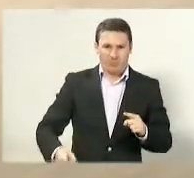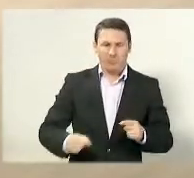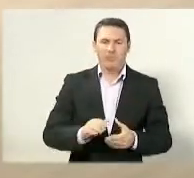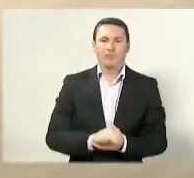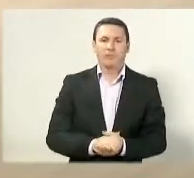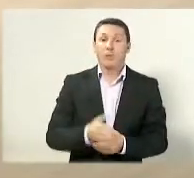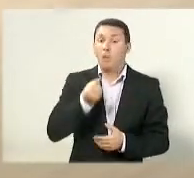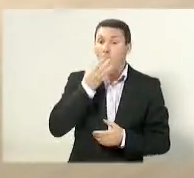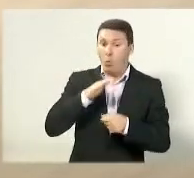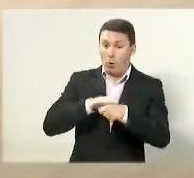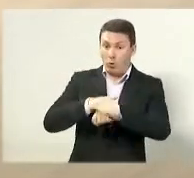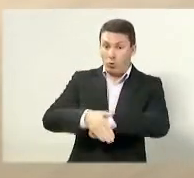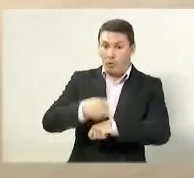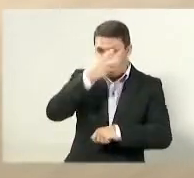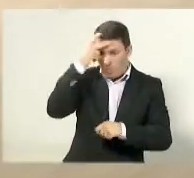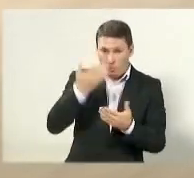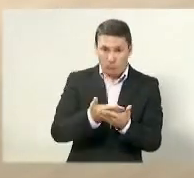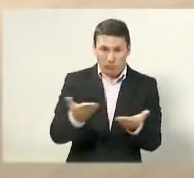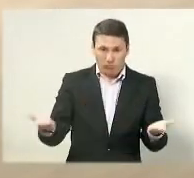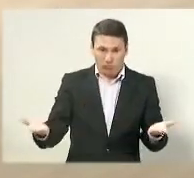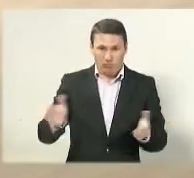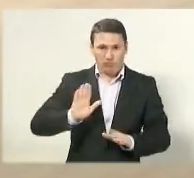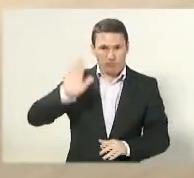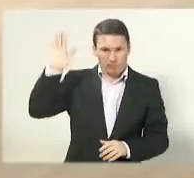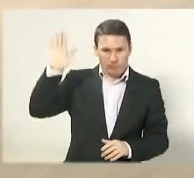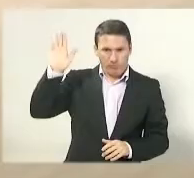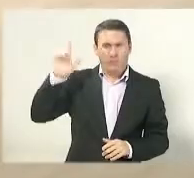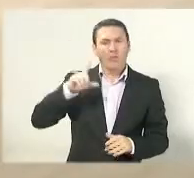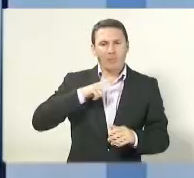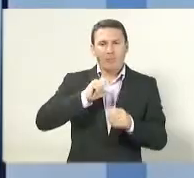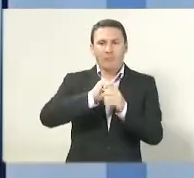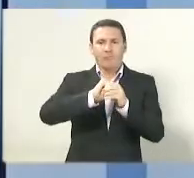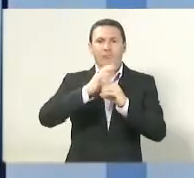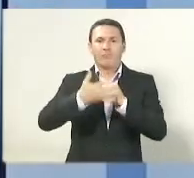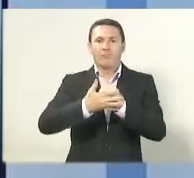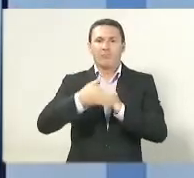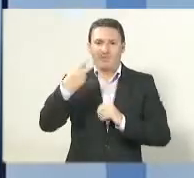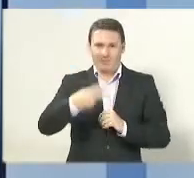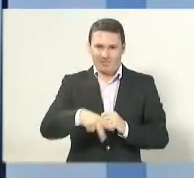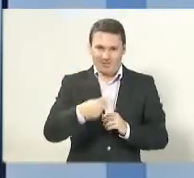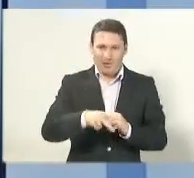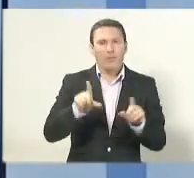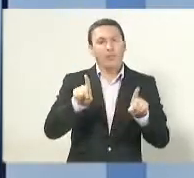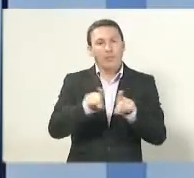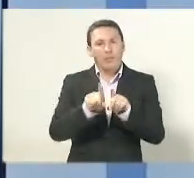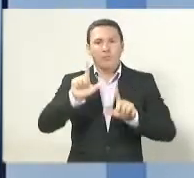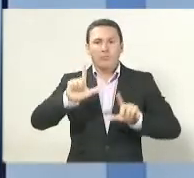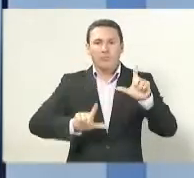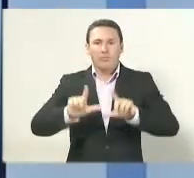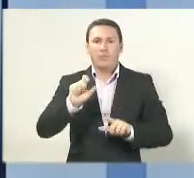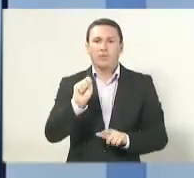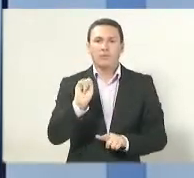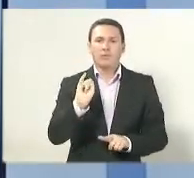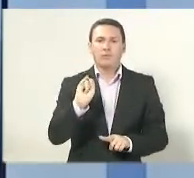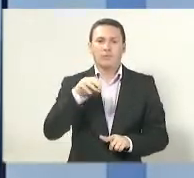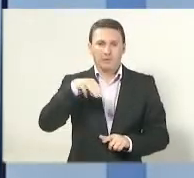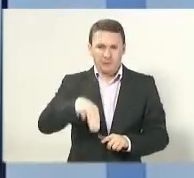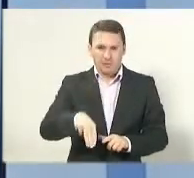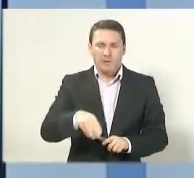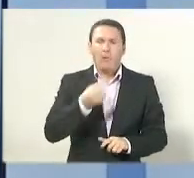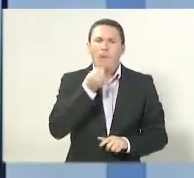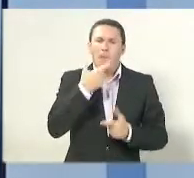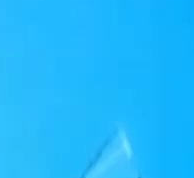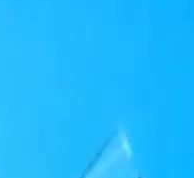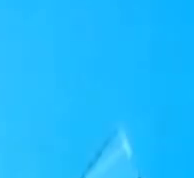Santo e da Rede Sim, eu desejo a todos boa sorte e um bom proveito desse debate. Vamos então às regras deste primeiro bloco.